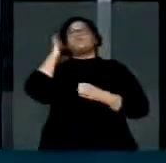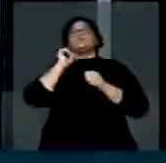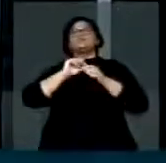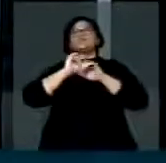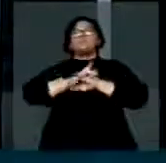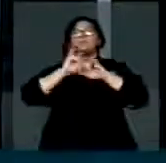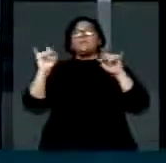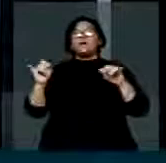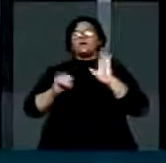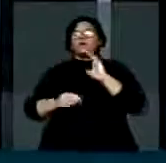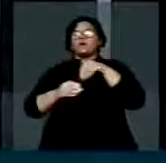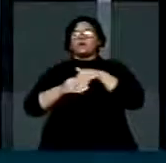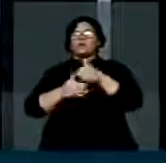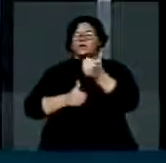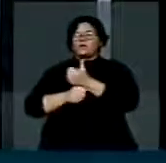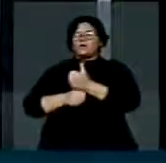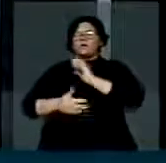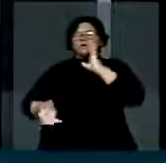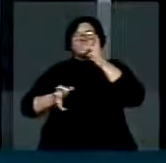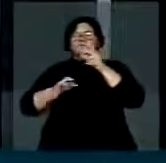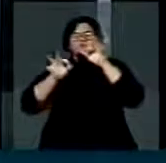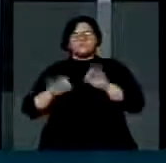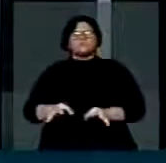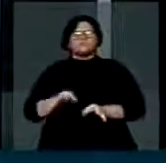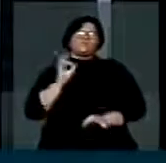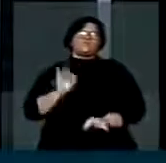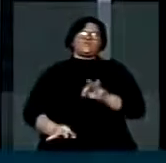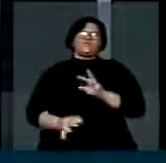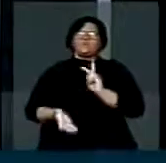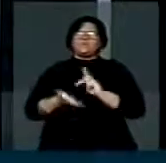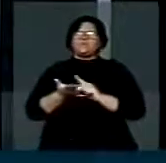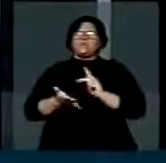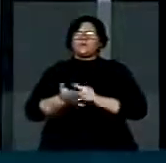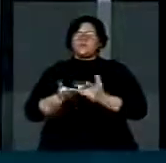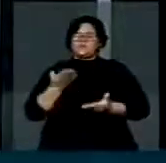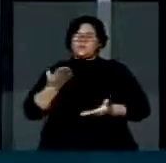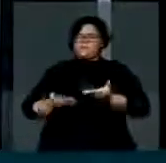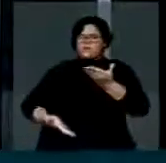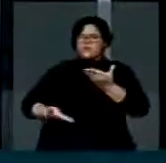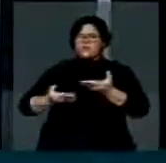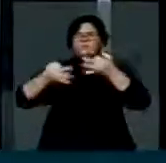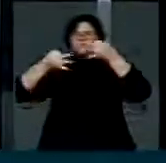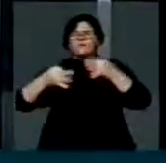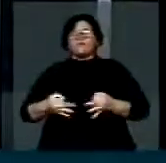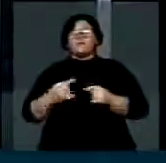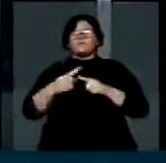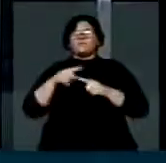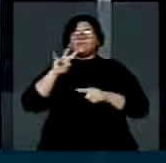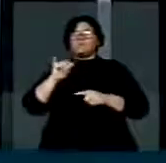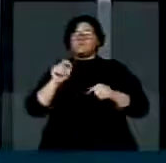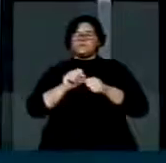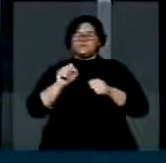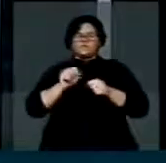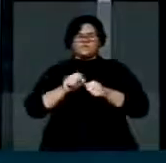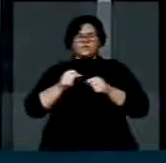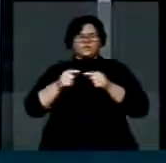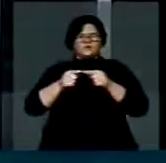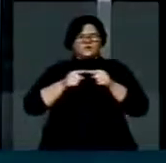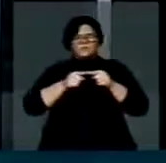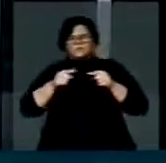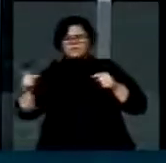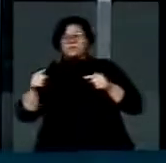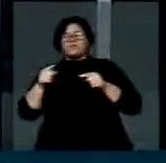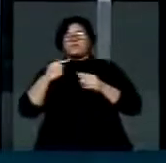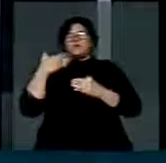eleitoral é uma decisão mais do que justa, equilibrada e que vai fazer com que o processo eleitoral